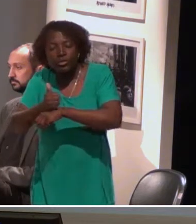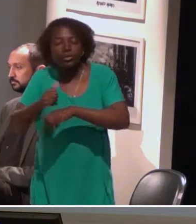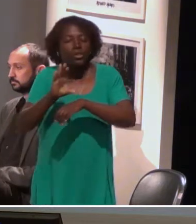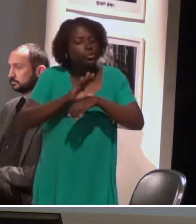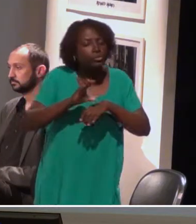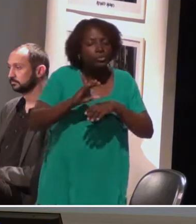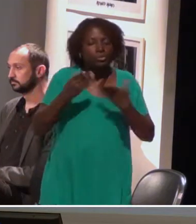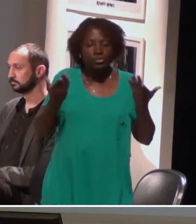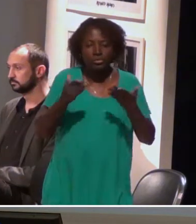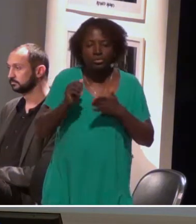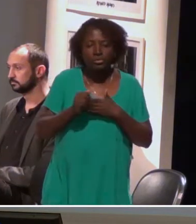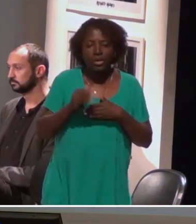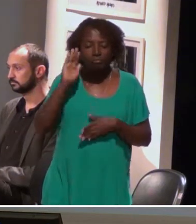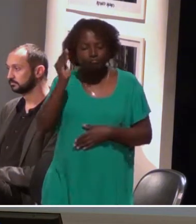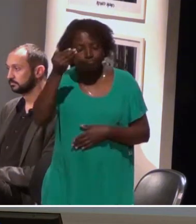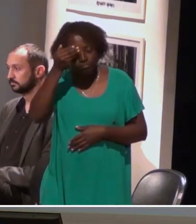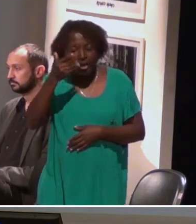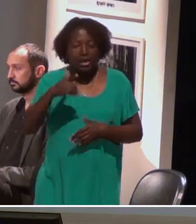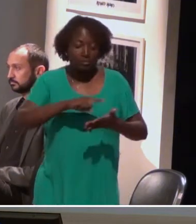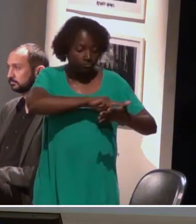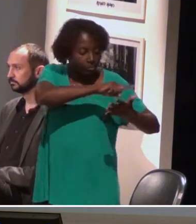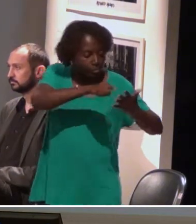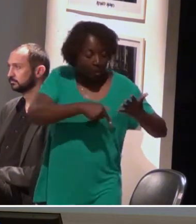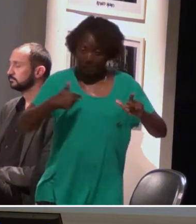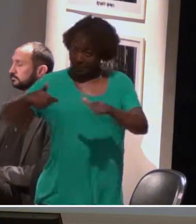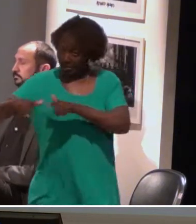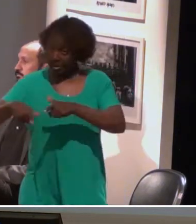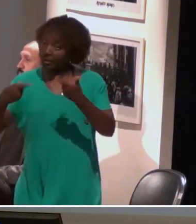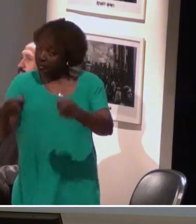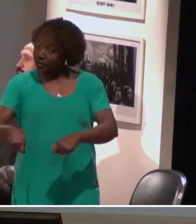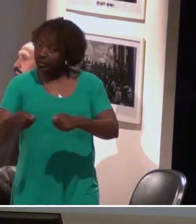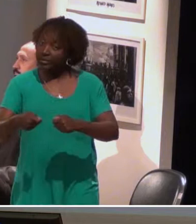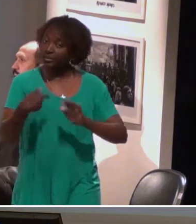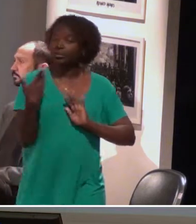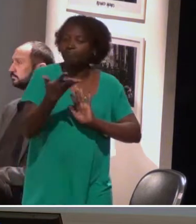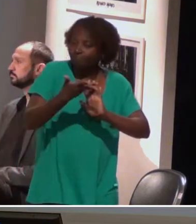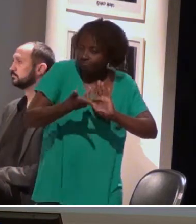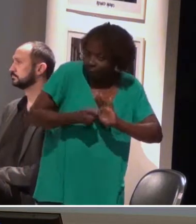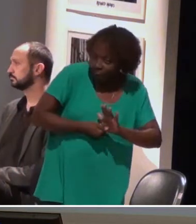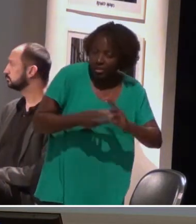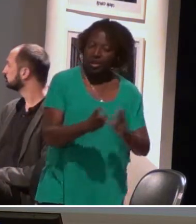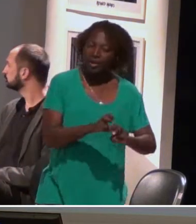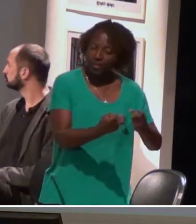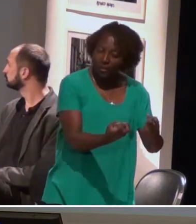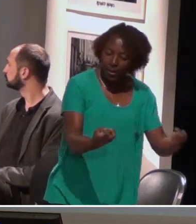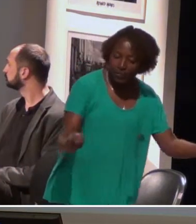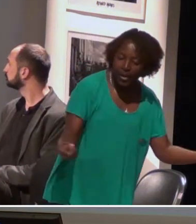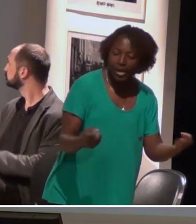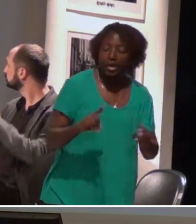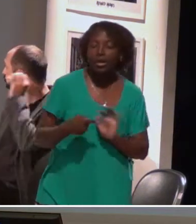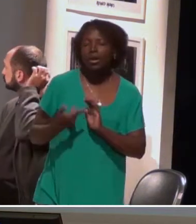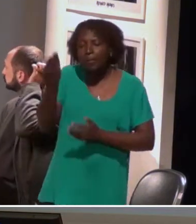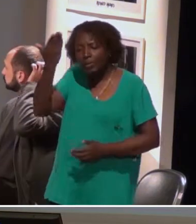para trabalhar nessas, qualquer uma dessas cinco áreas, ele precisa fazer aptidão, passar por uma entrevista, comprovar a